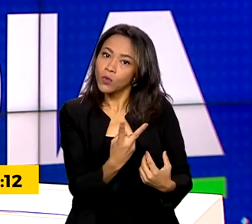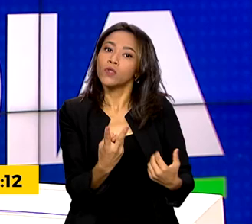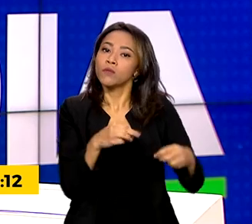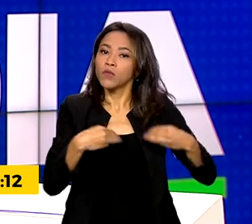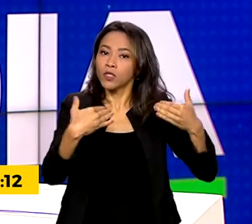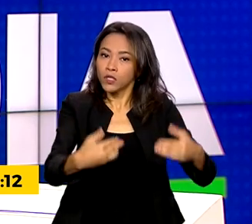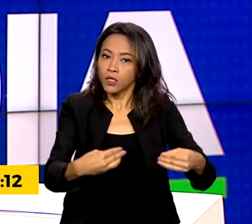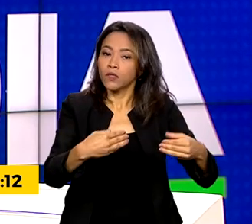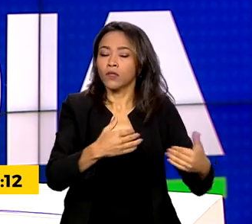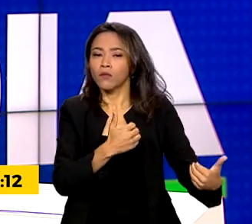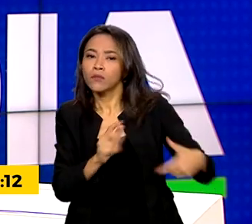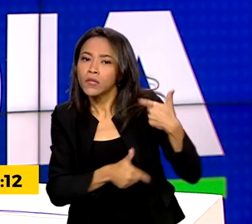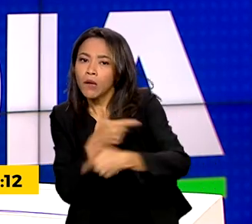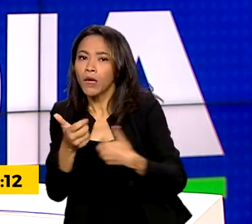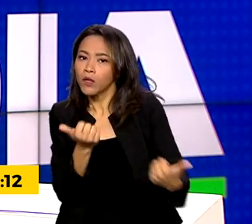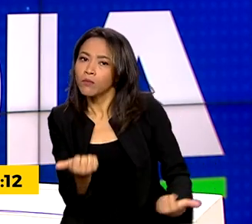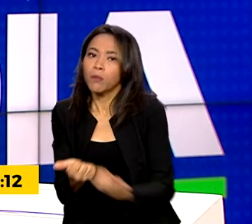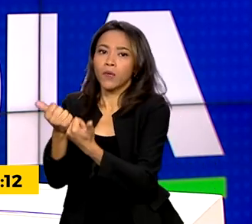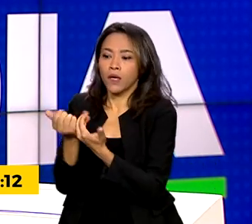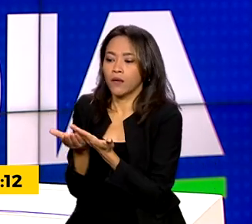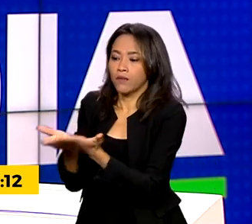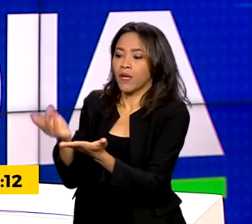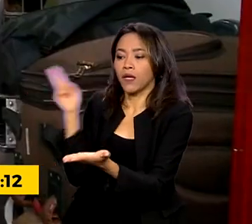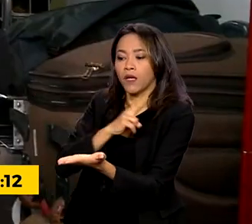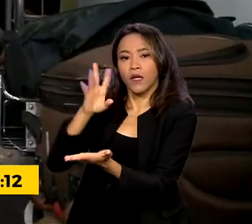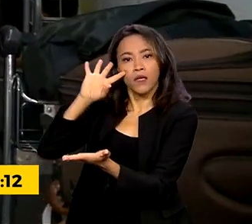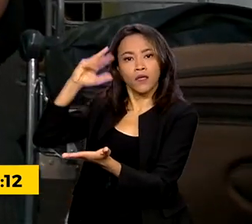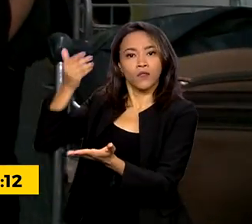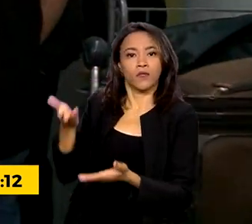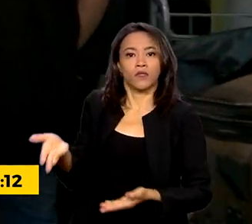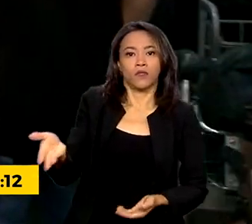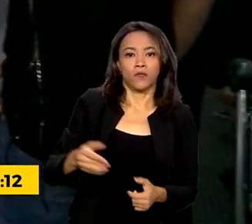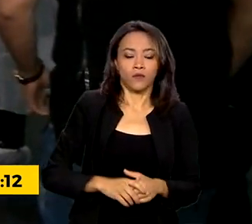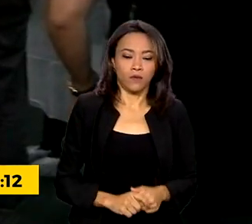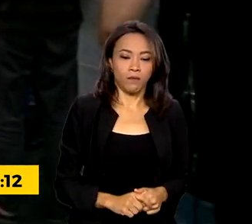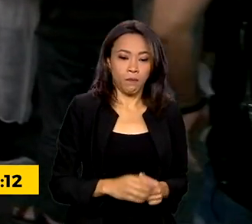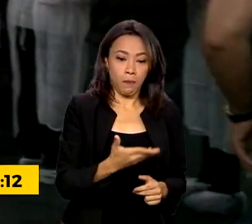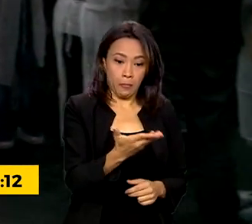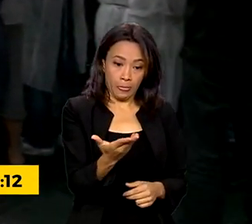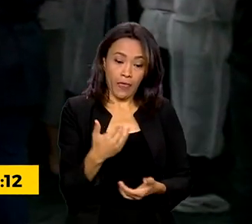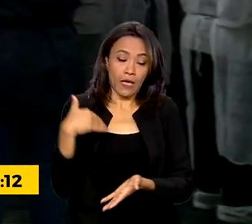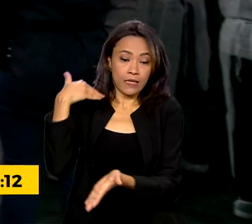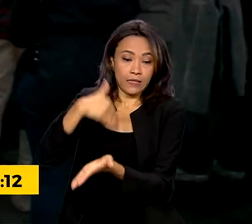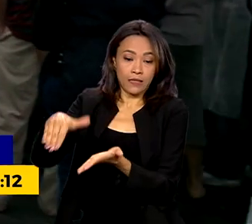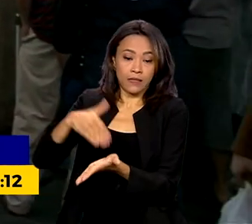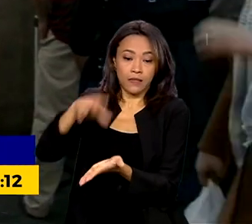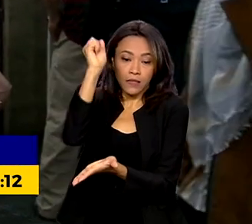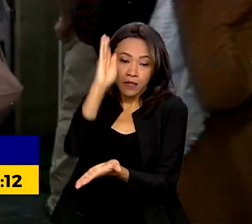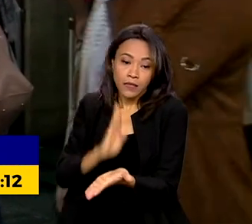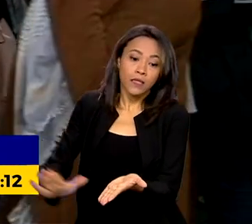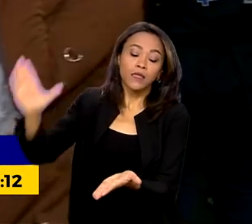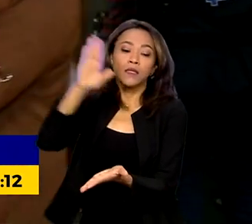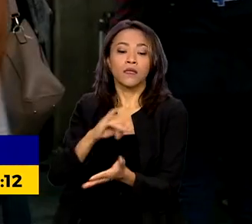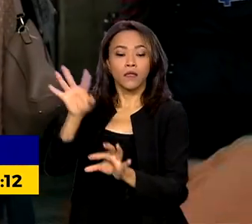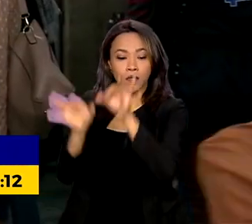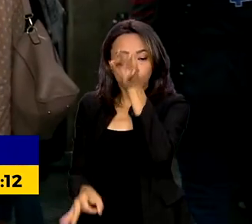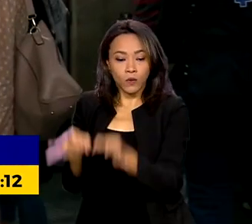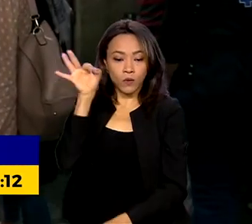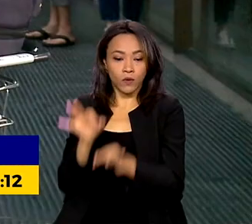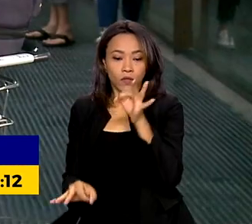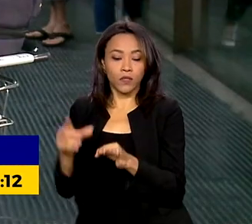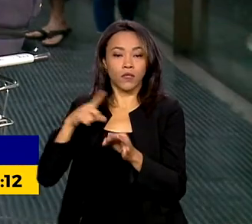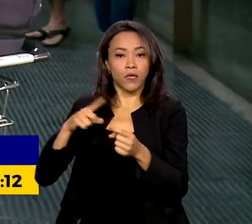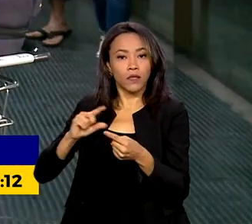para resolver essa crise emergencial. De acordo com a Secretaria Nacional de Justiça, estão sendo realizadas